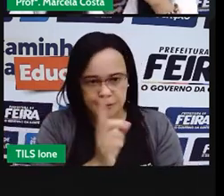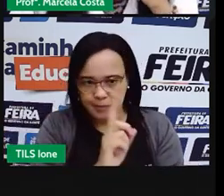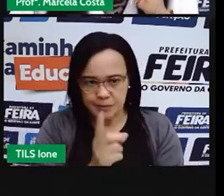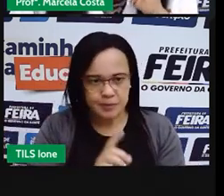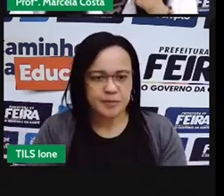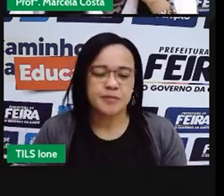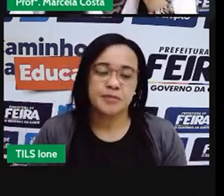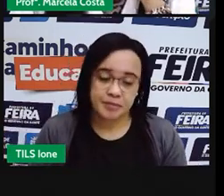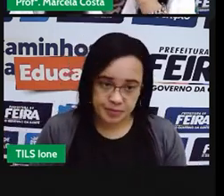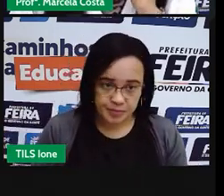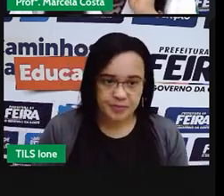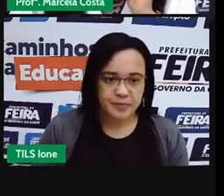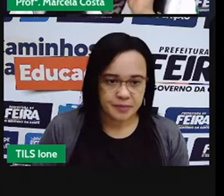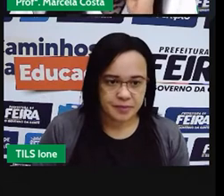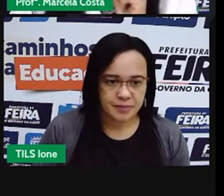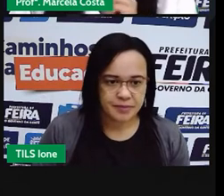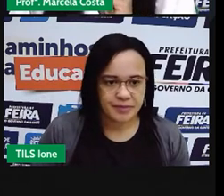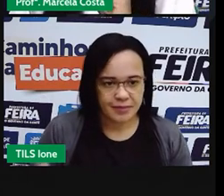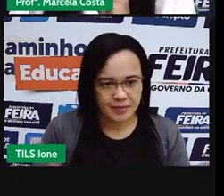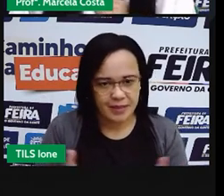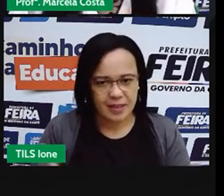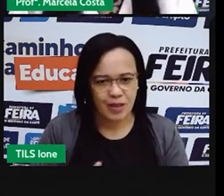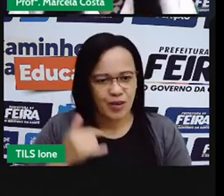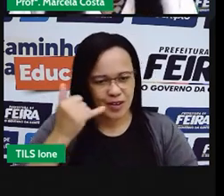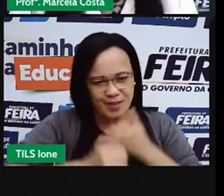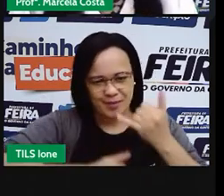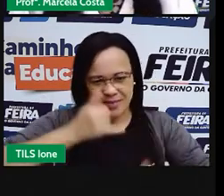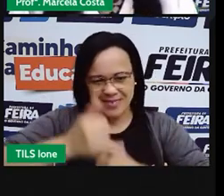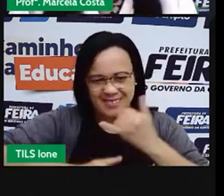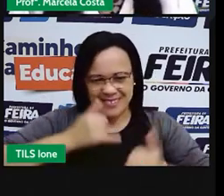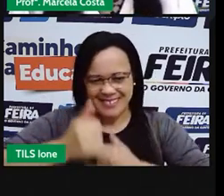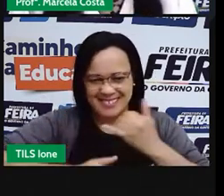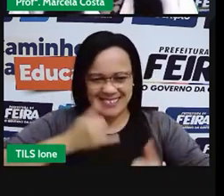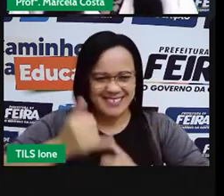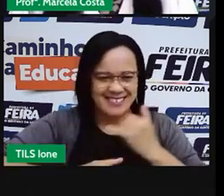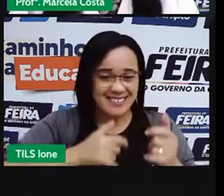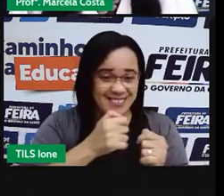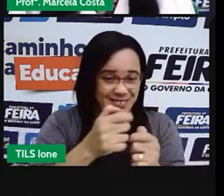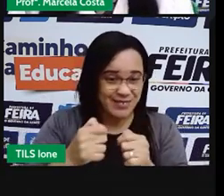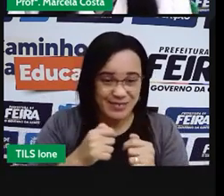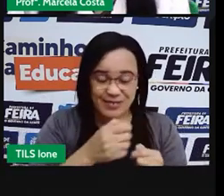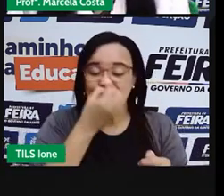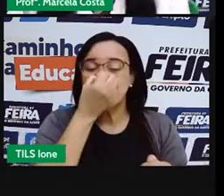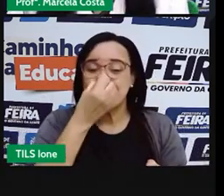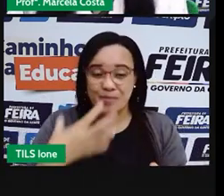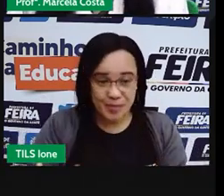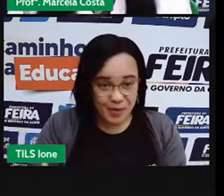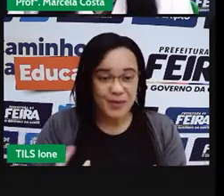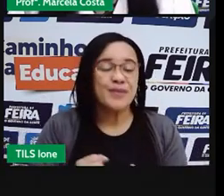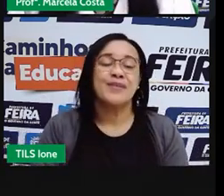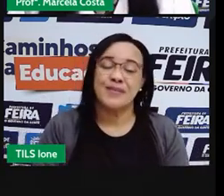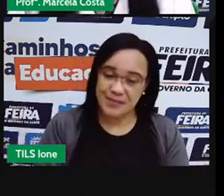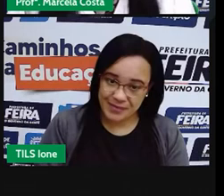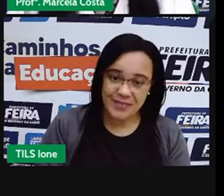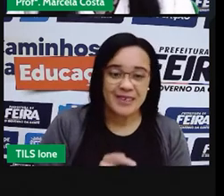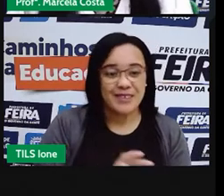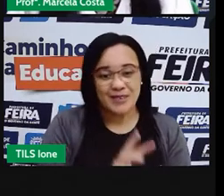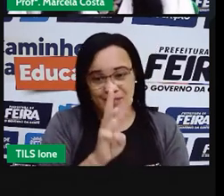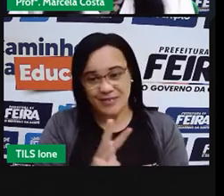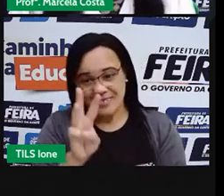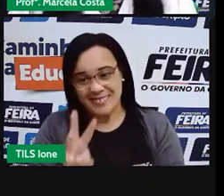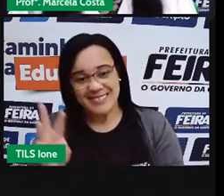agora, eu quero ajudar vocês a brincar esse jogo não descendo de cá água. É um jogo que está lá no site global.